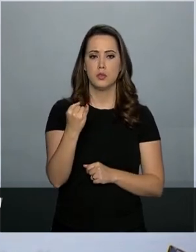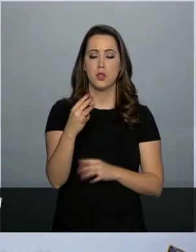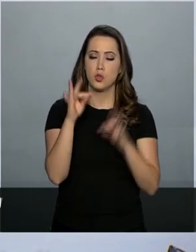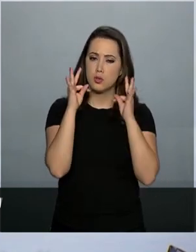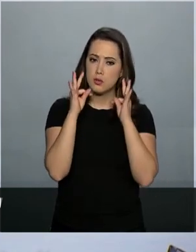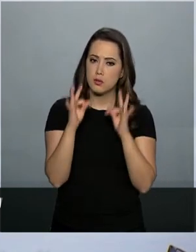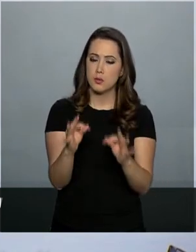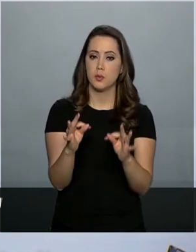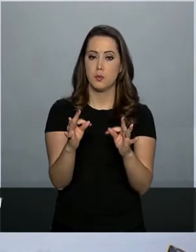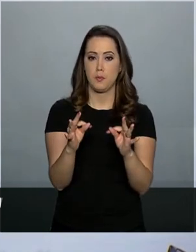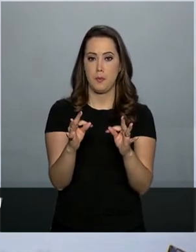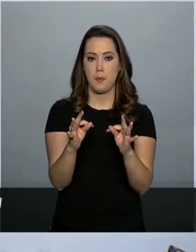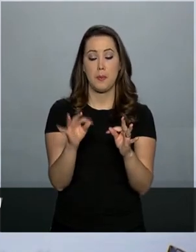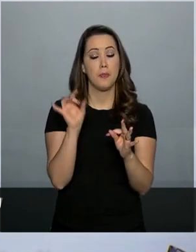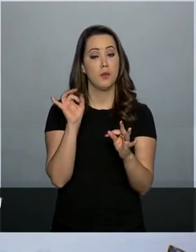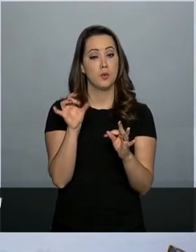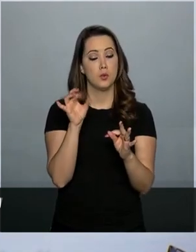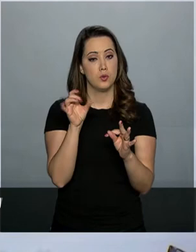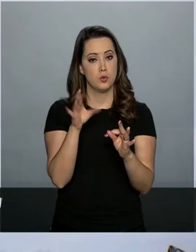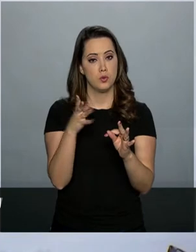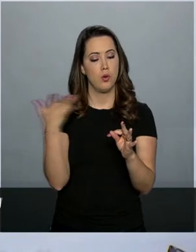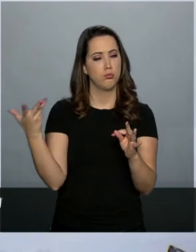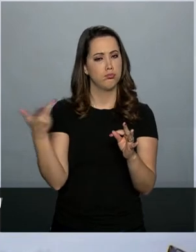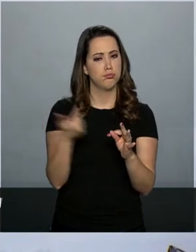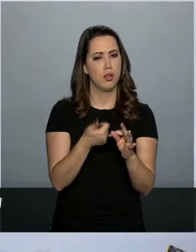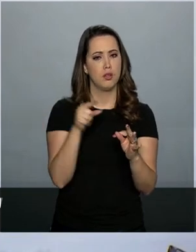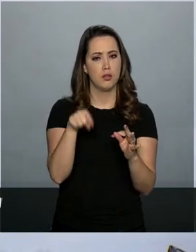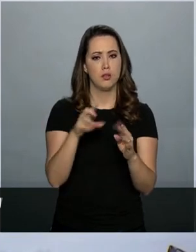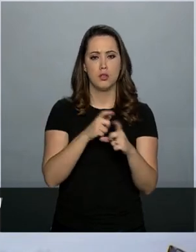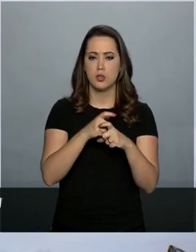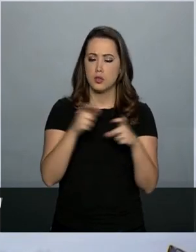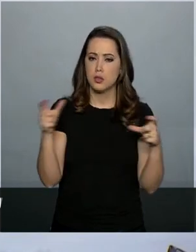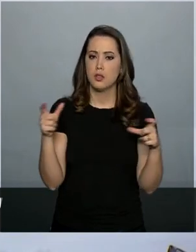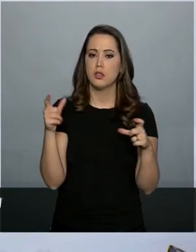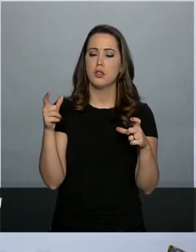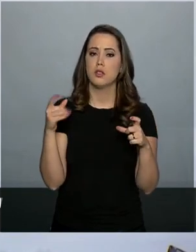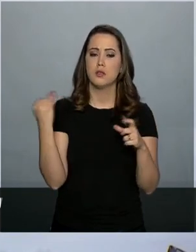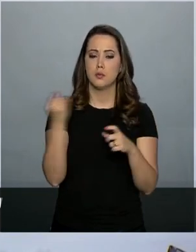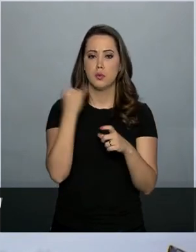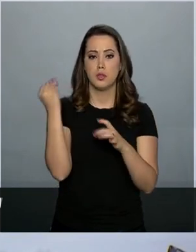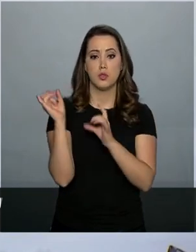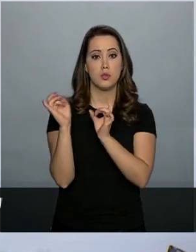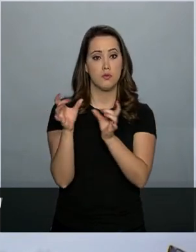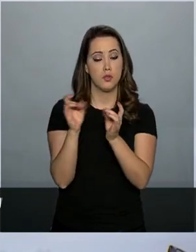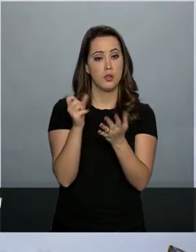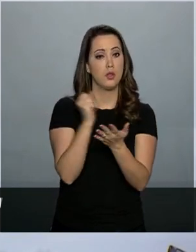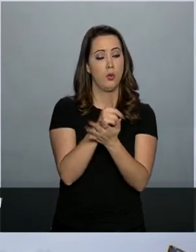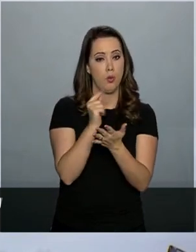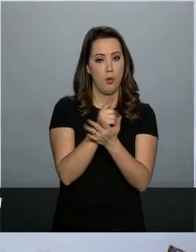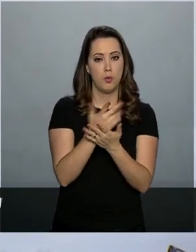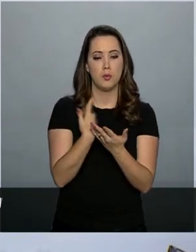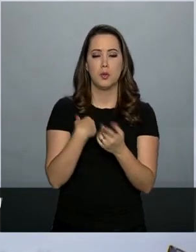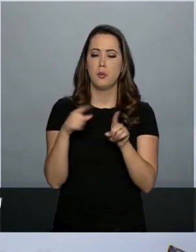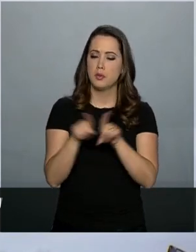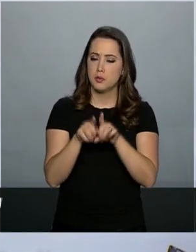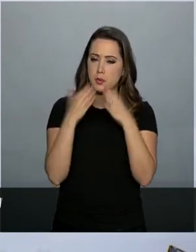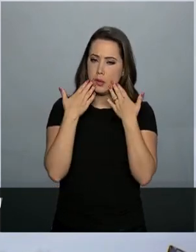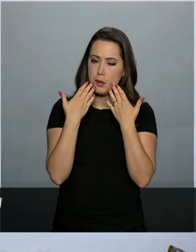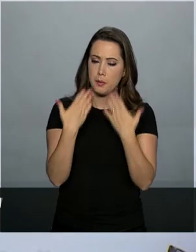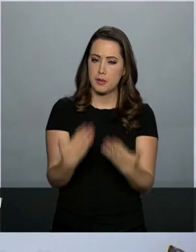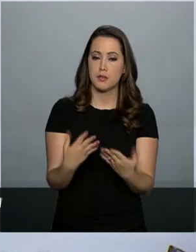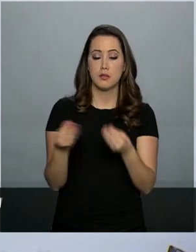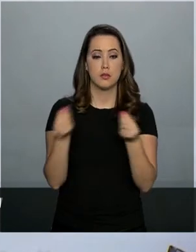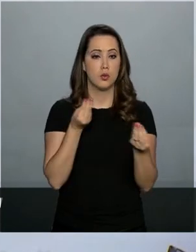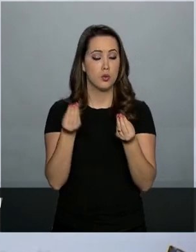testemunhar não só a efetivação de grandes negócios, mas também a apresentação de